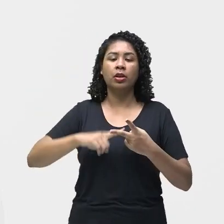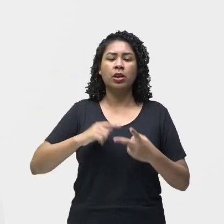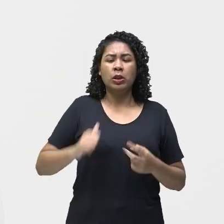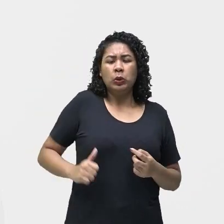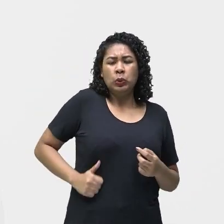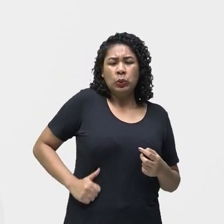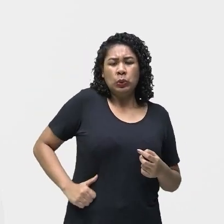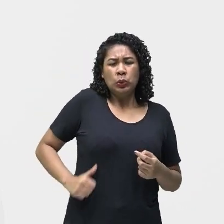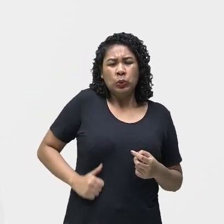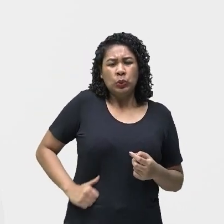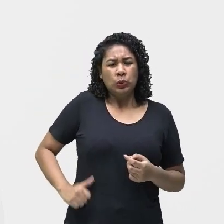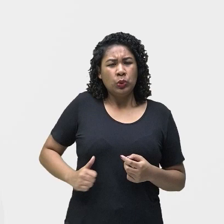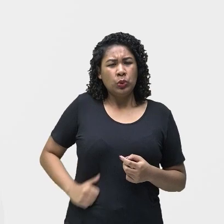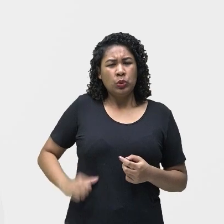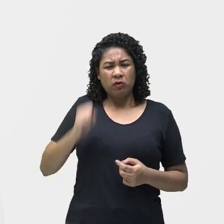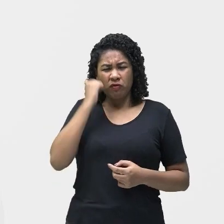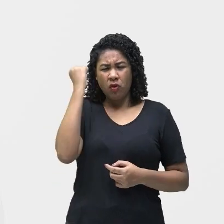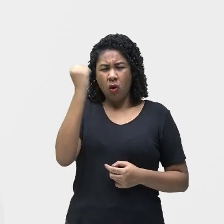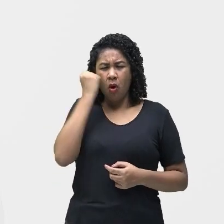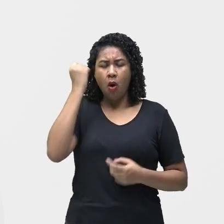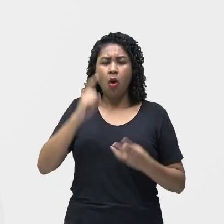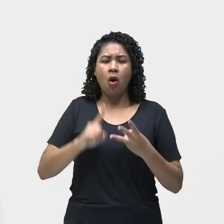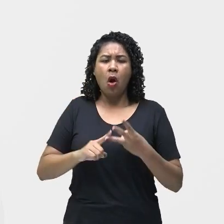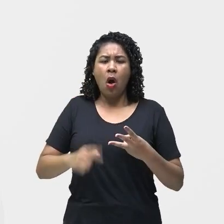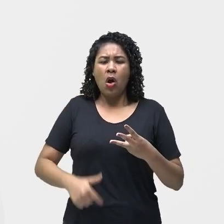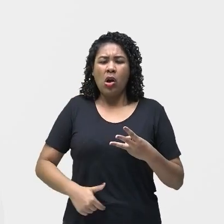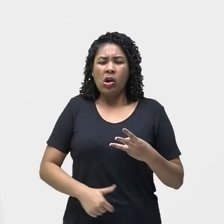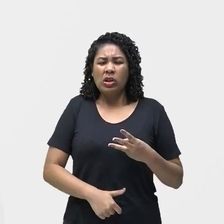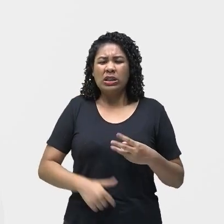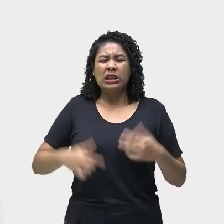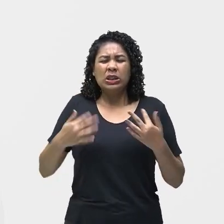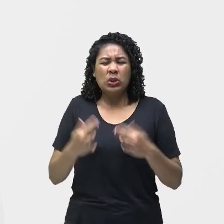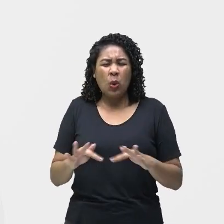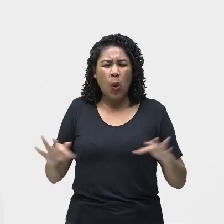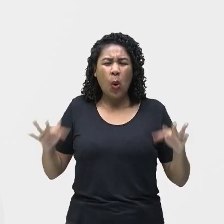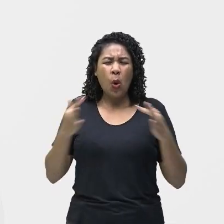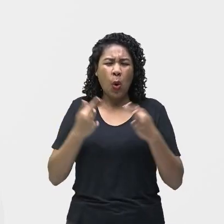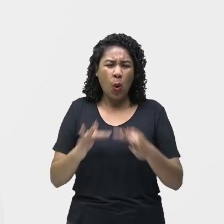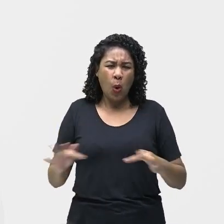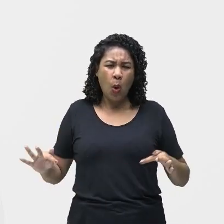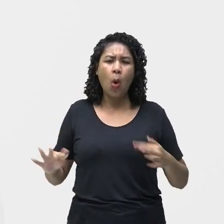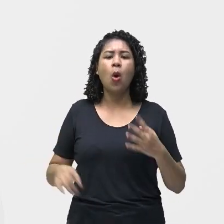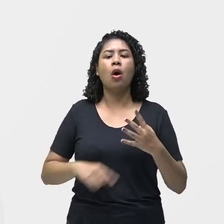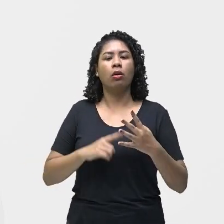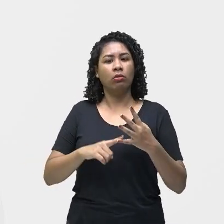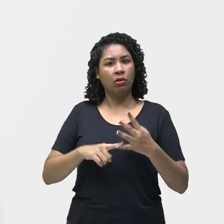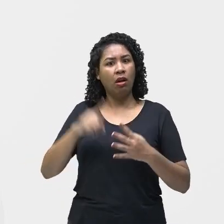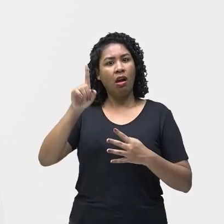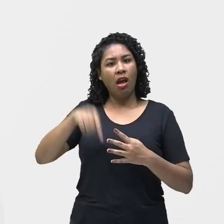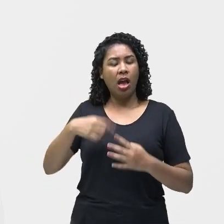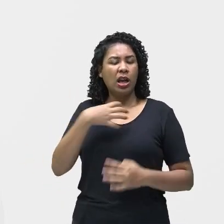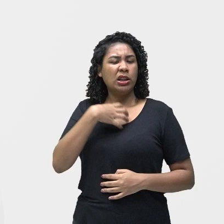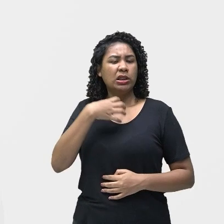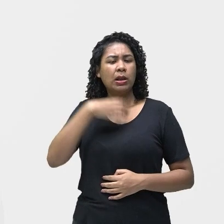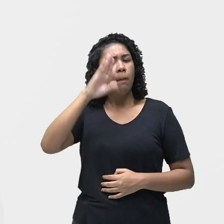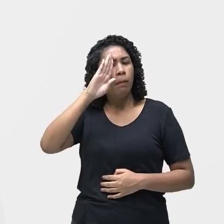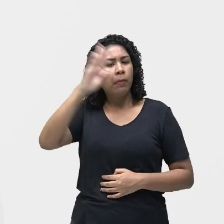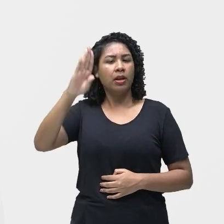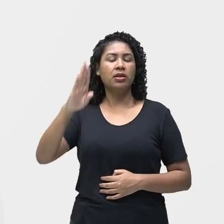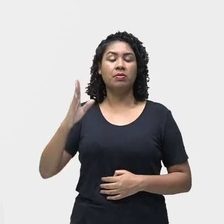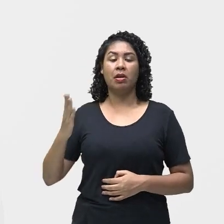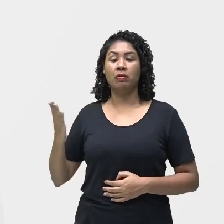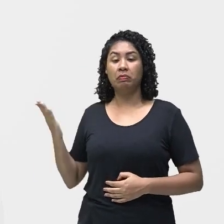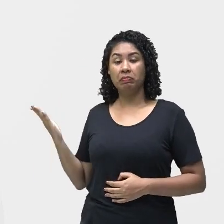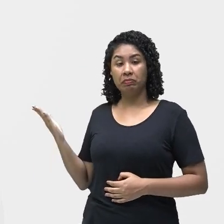e cólicas intestinais e dor para evacuar são um dos principais sintomas de uma crise de